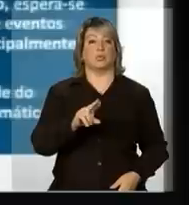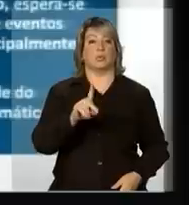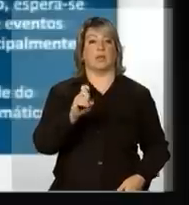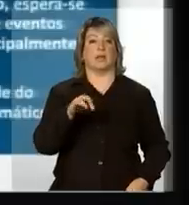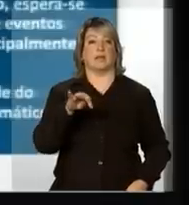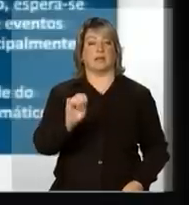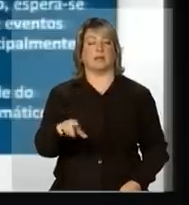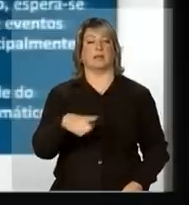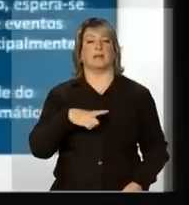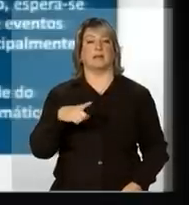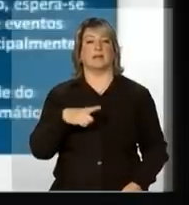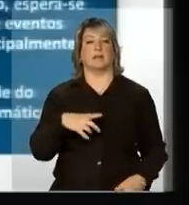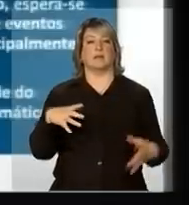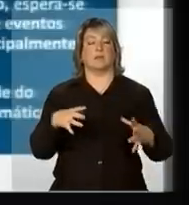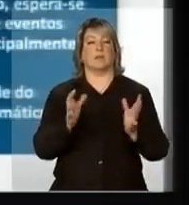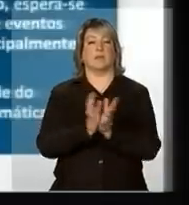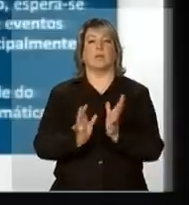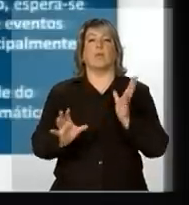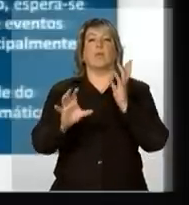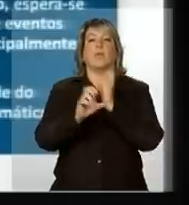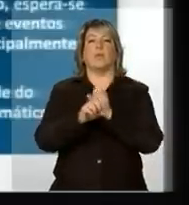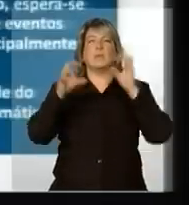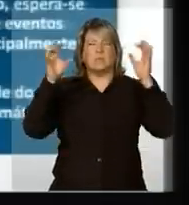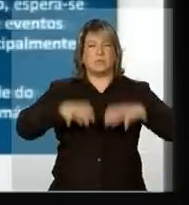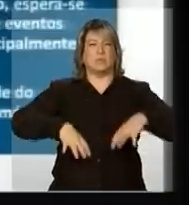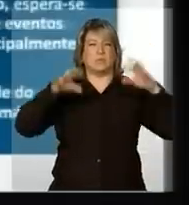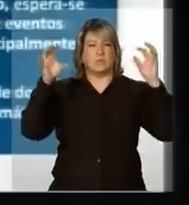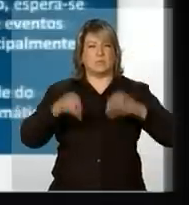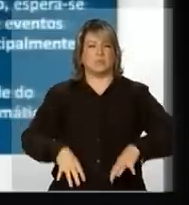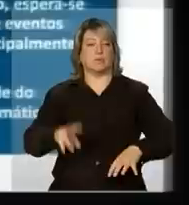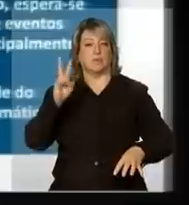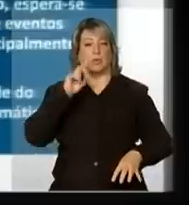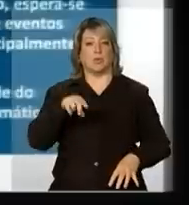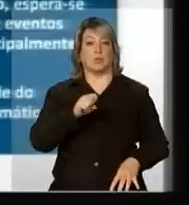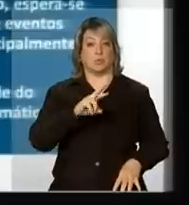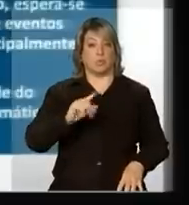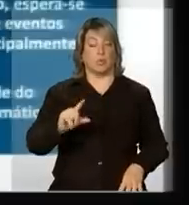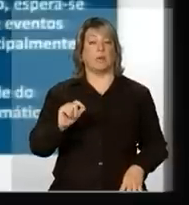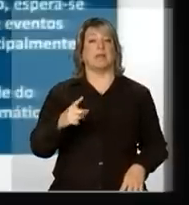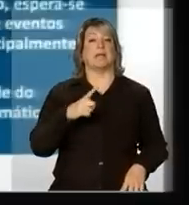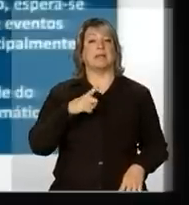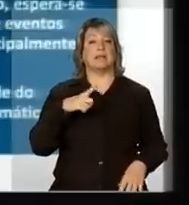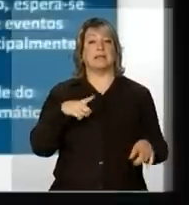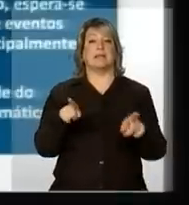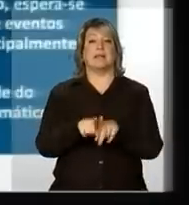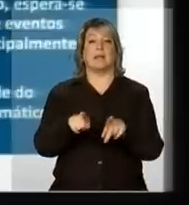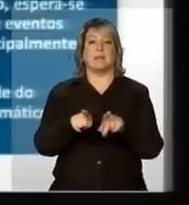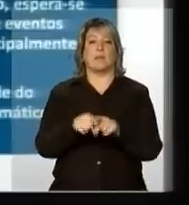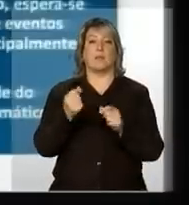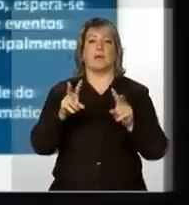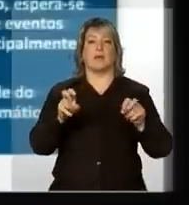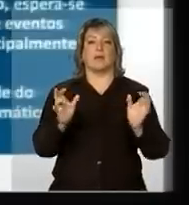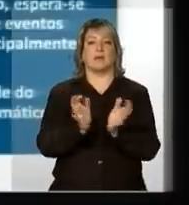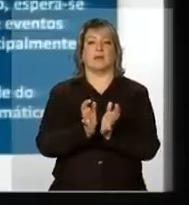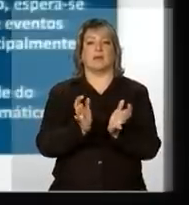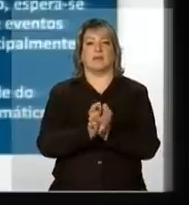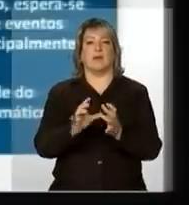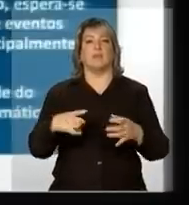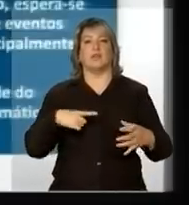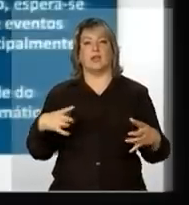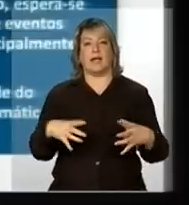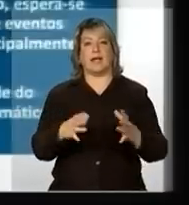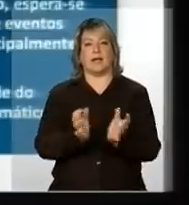daquela quantidade de chuva diferenciada em relação ao sul. E tem uma questão também, que essa questão do